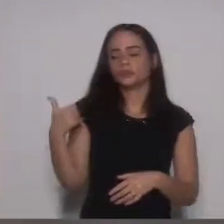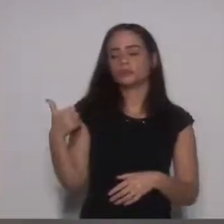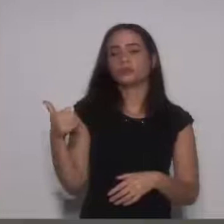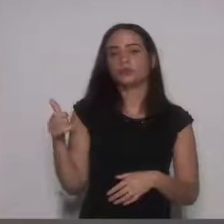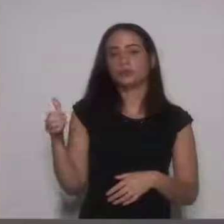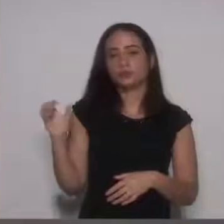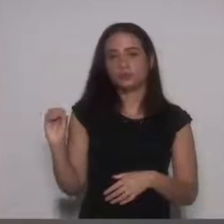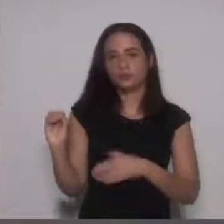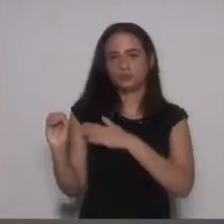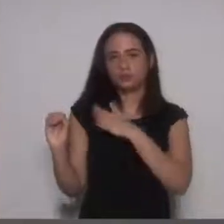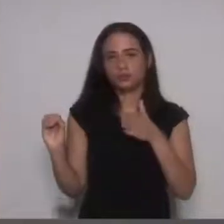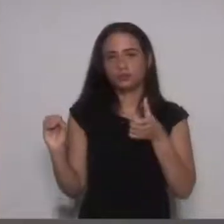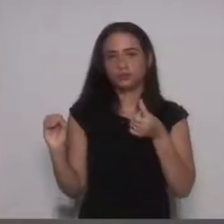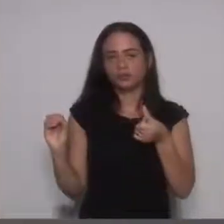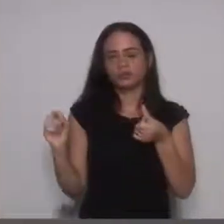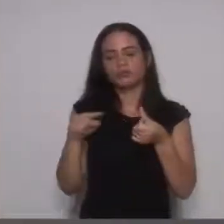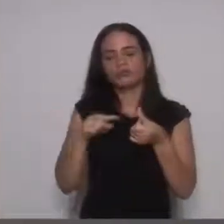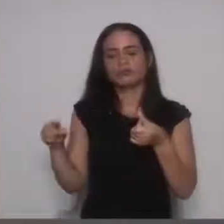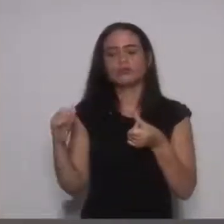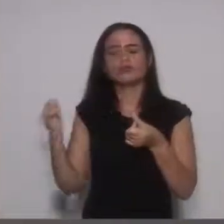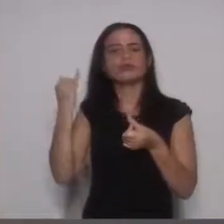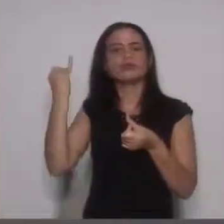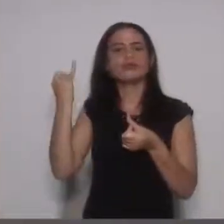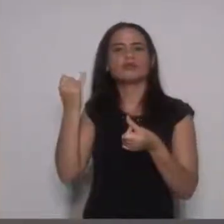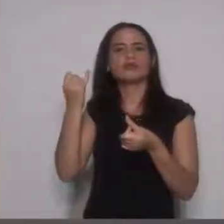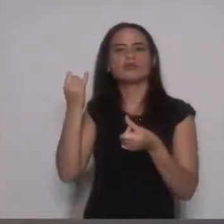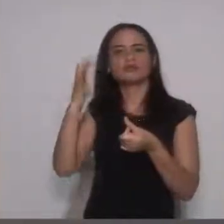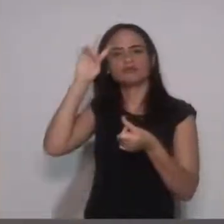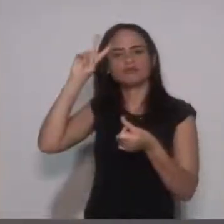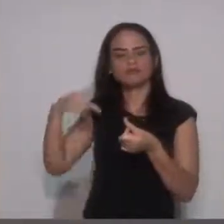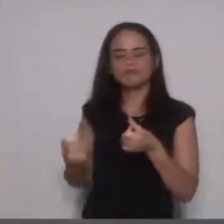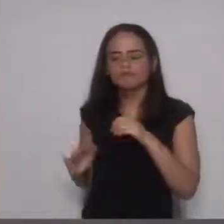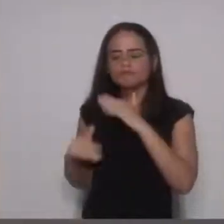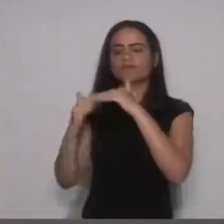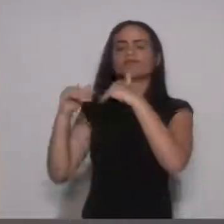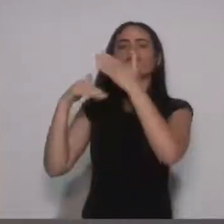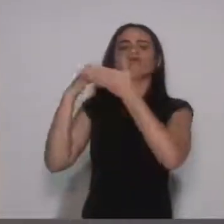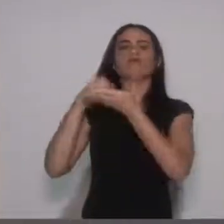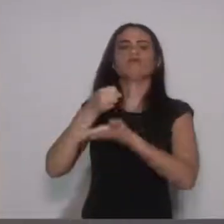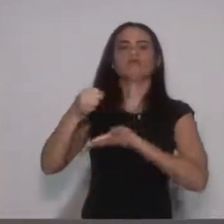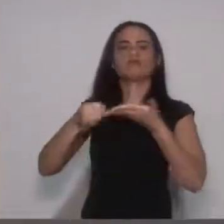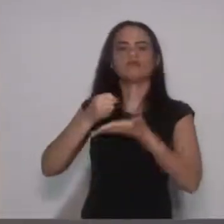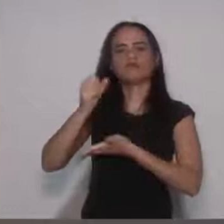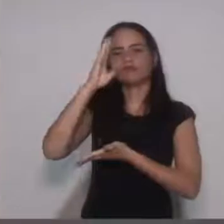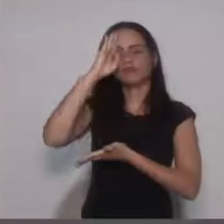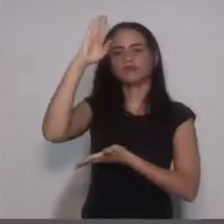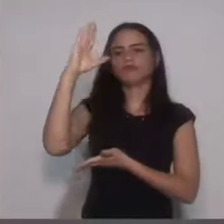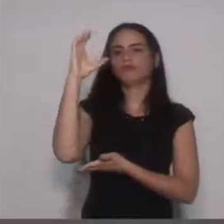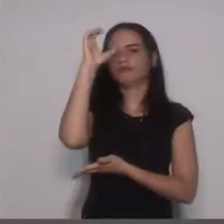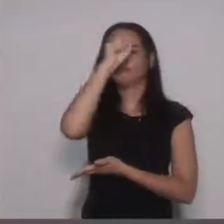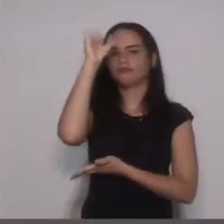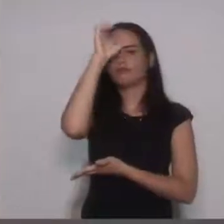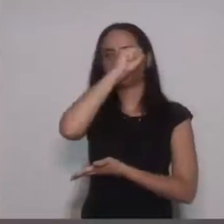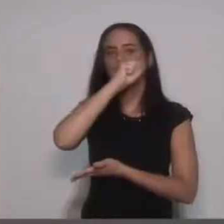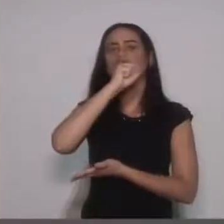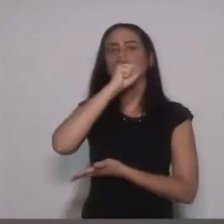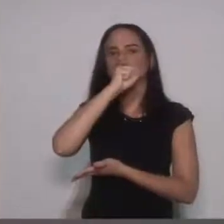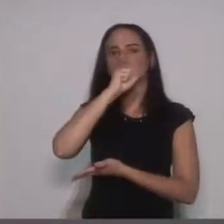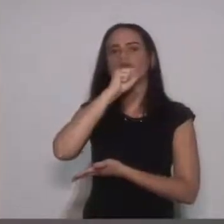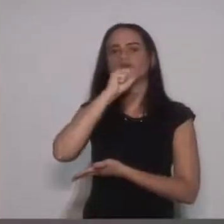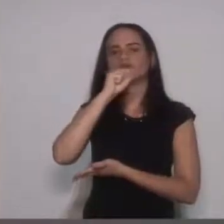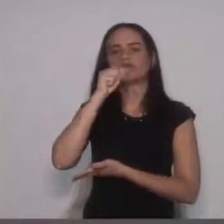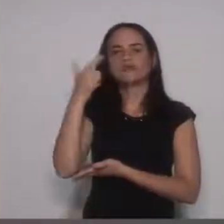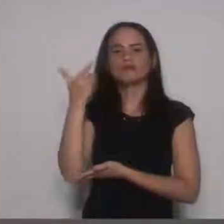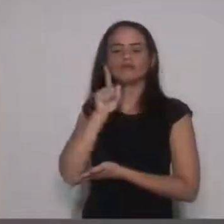período tão importante para o desenvolvimento do indivíduo, no qual lança as bases fundamentais para a aprendizagem, alicerce para a vida